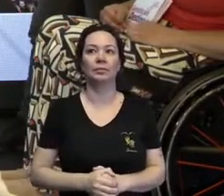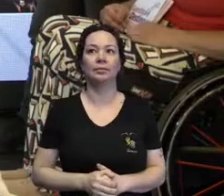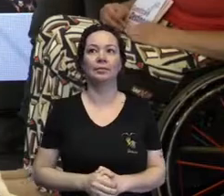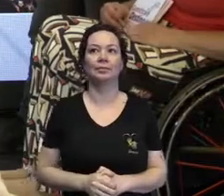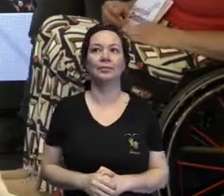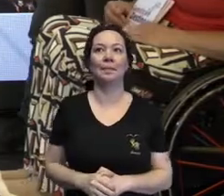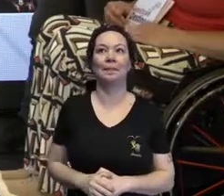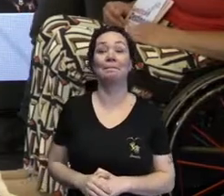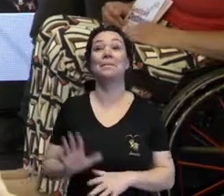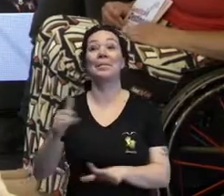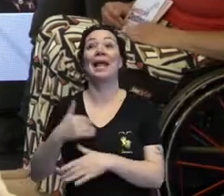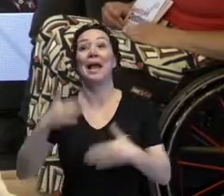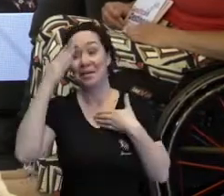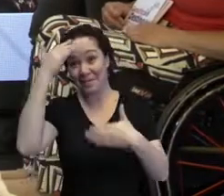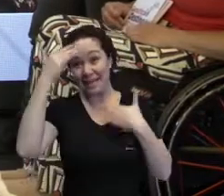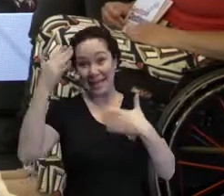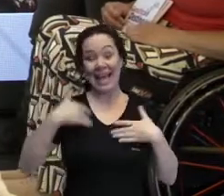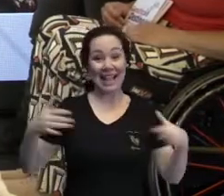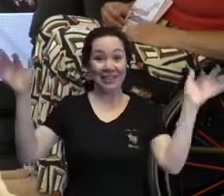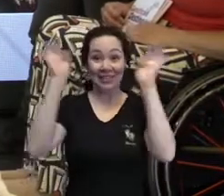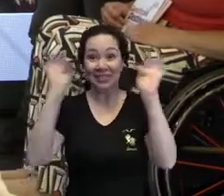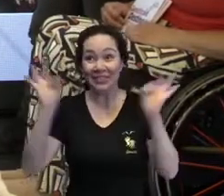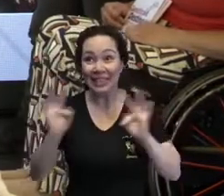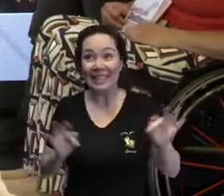Obrigada! Estou muito feliz de estar aqui.